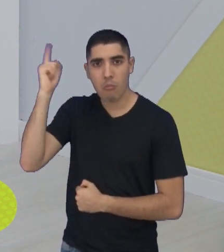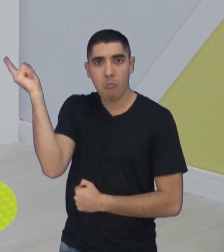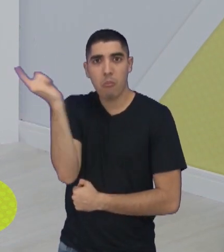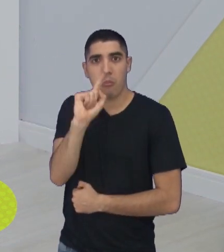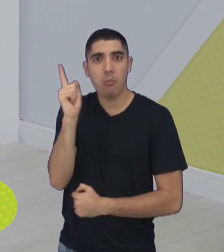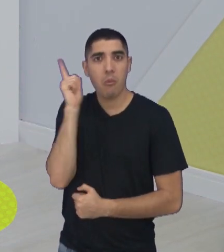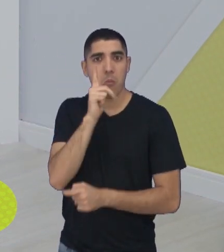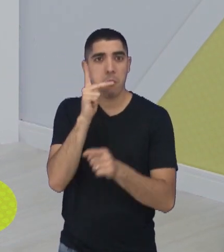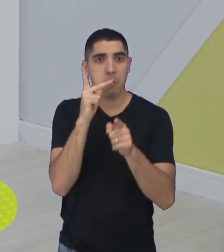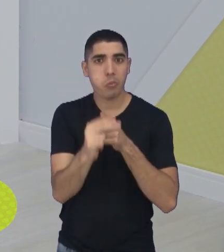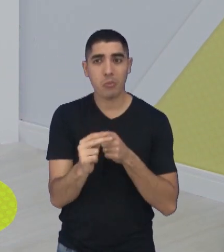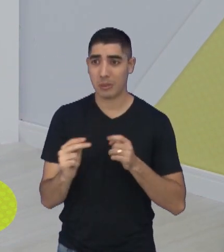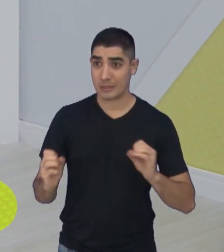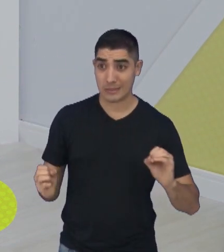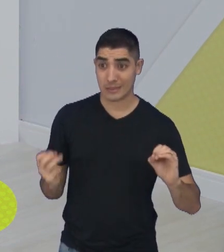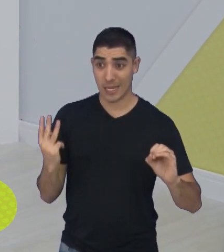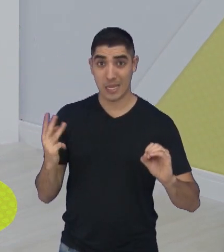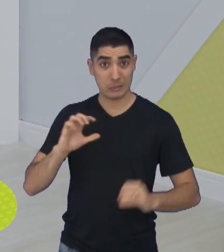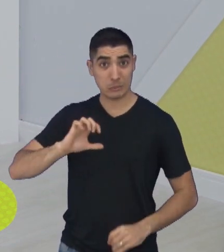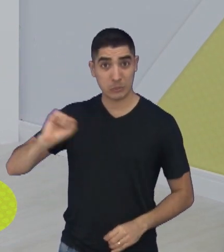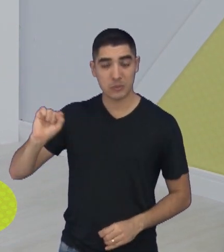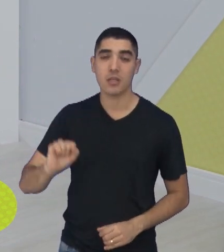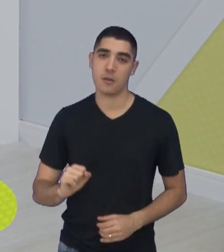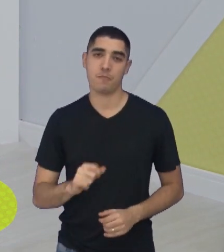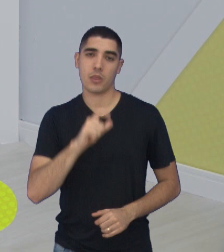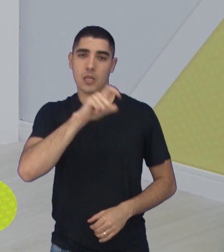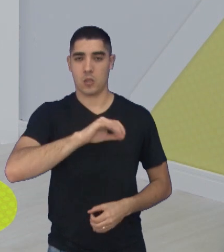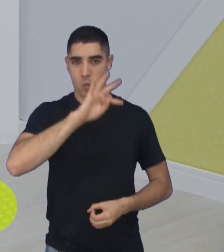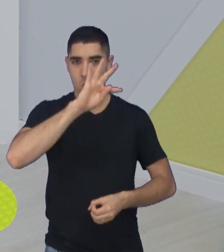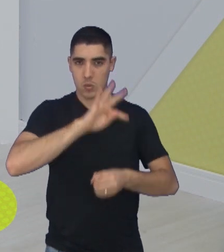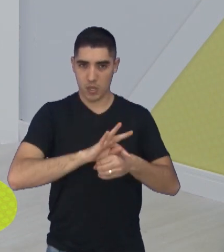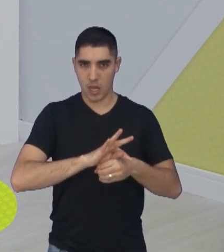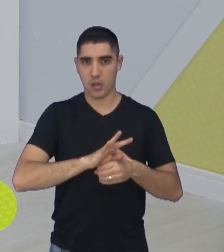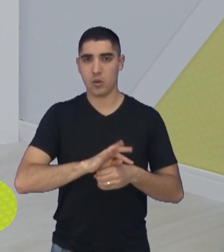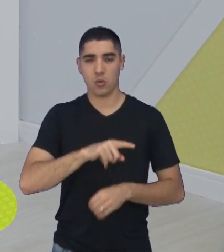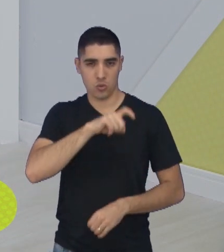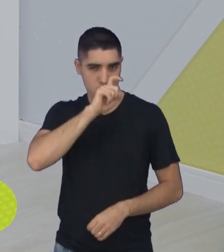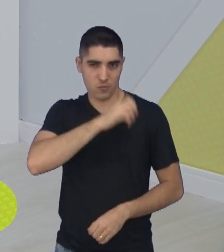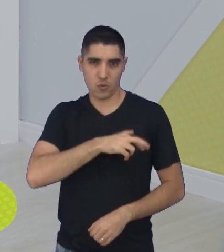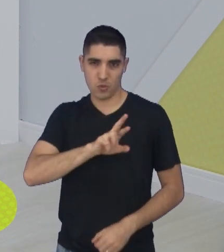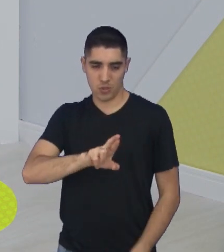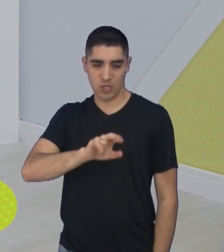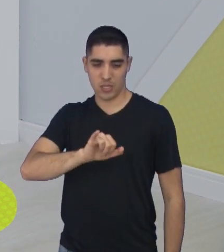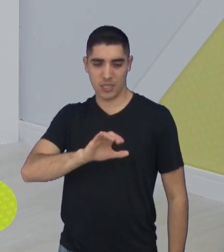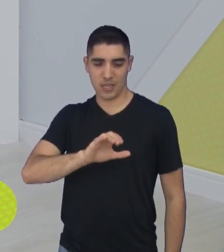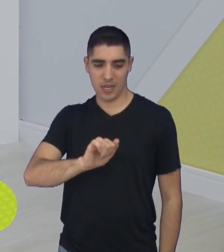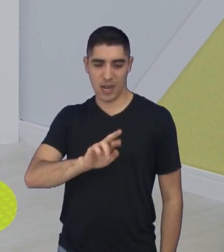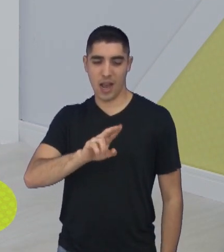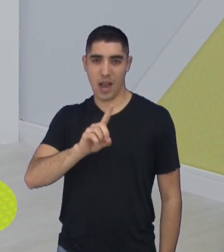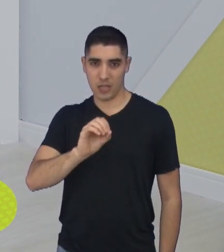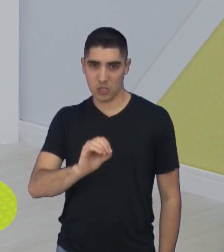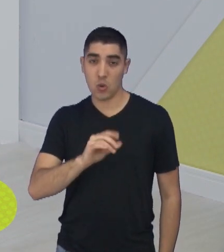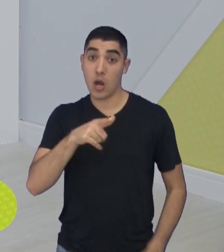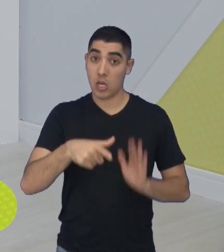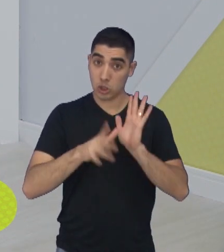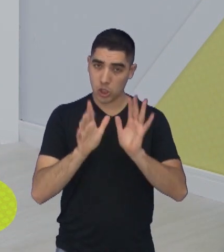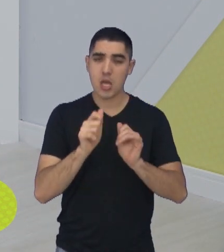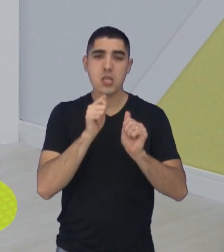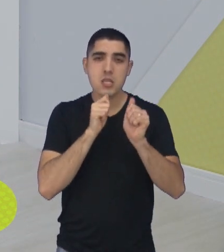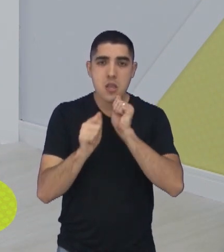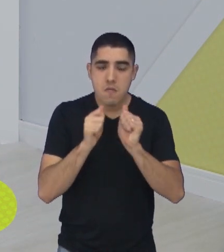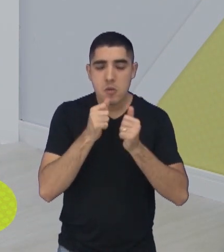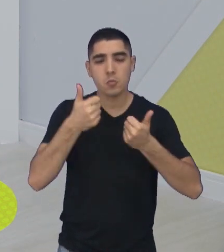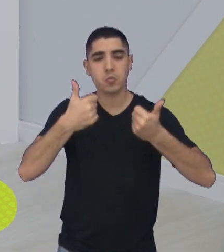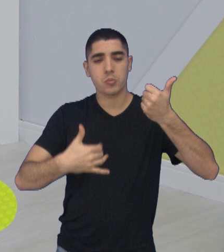esse. E o Ricardo Costa ainda deu entrevista ao final do jogo, falou ainda sobre a permanência dele no São José. foi questionado, né?